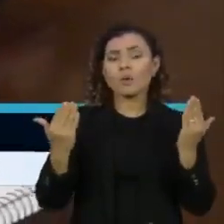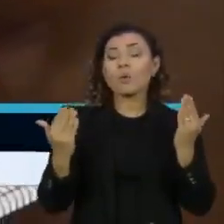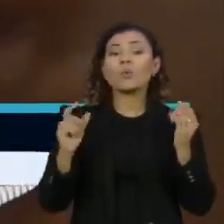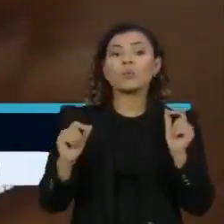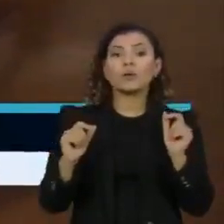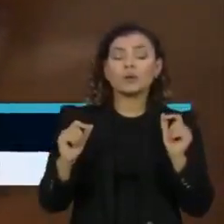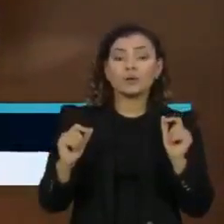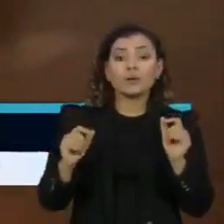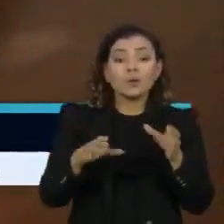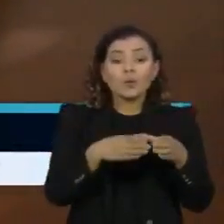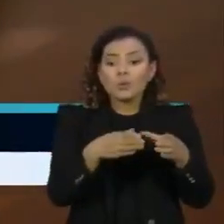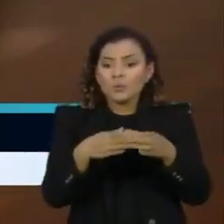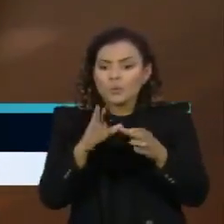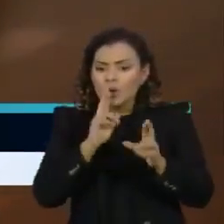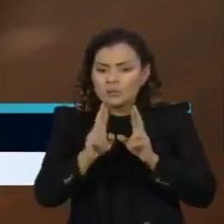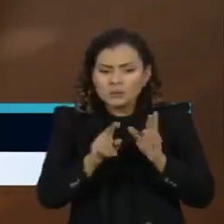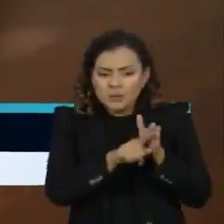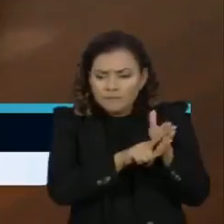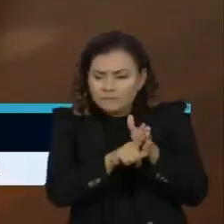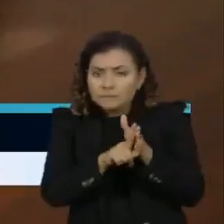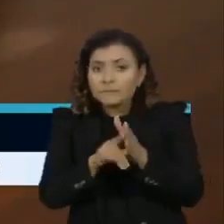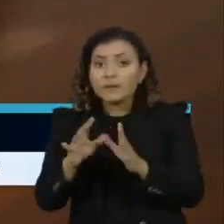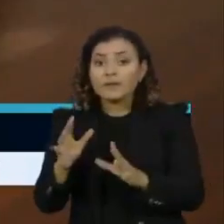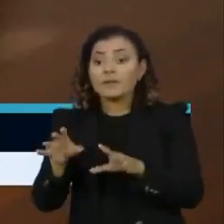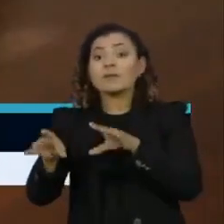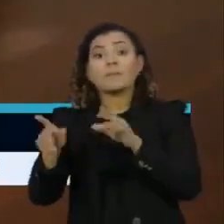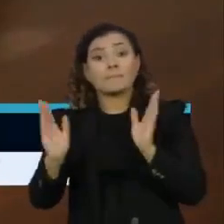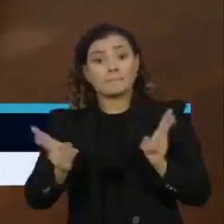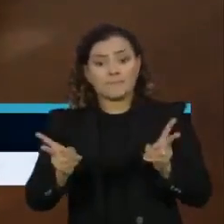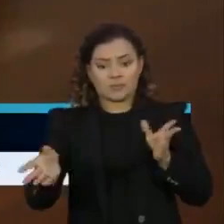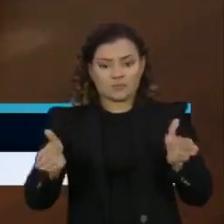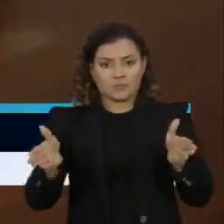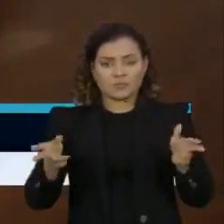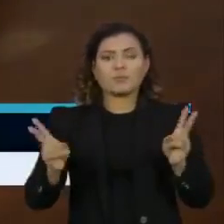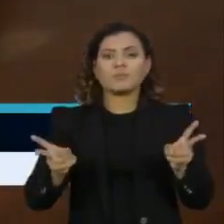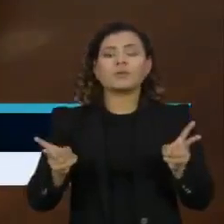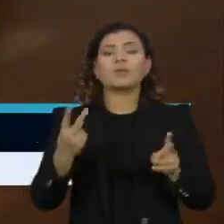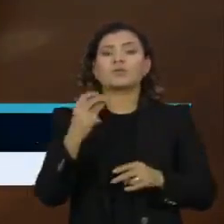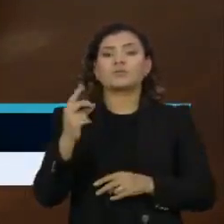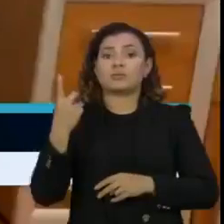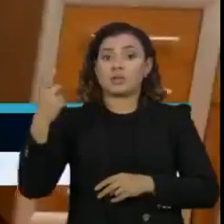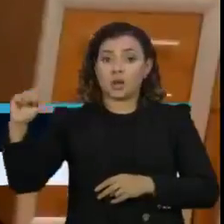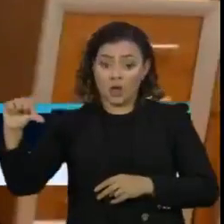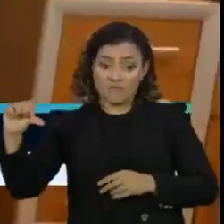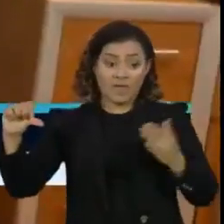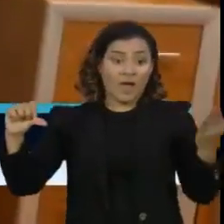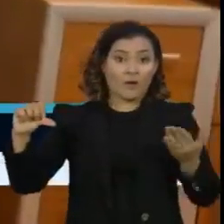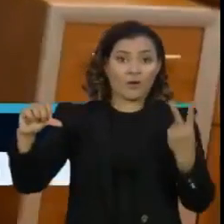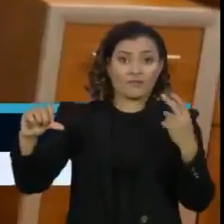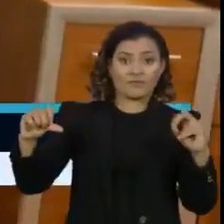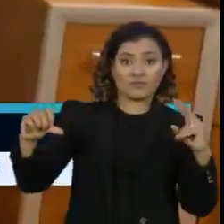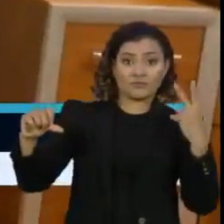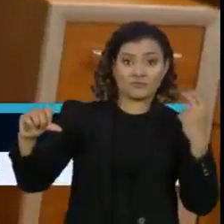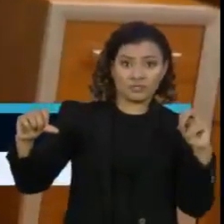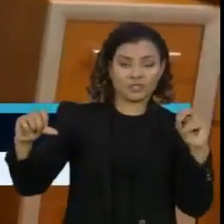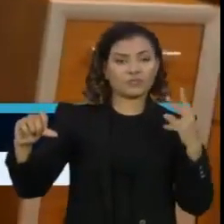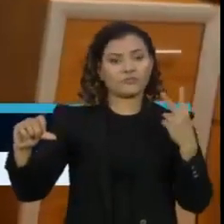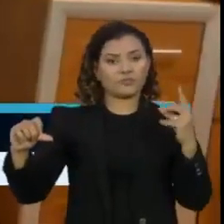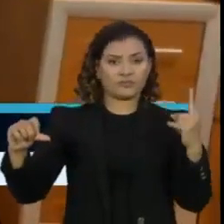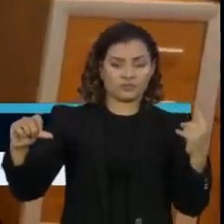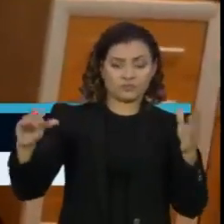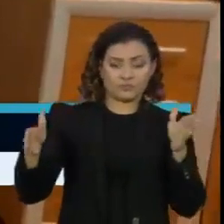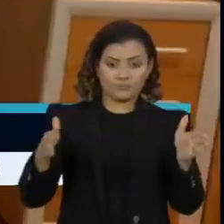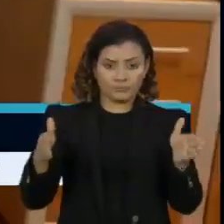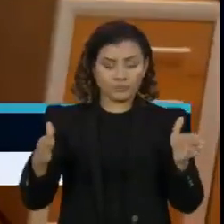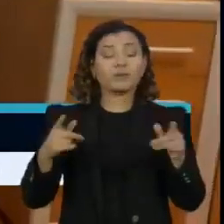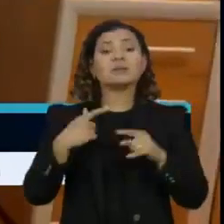resultados do grupo que concluiu os mesmos períodos em 2019. Foram avaliados 7 mil